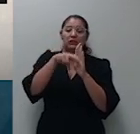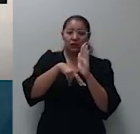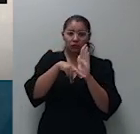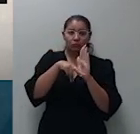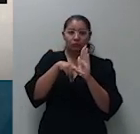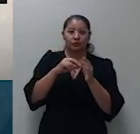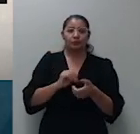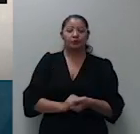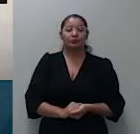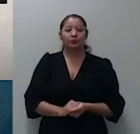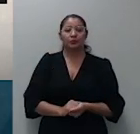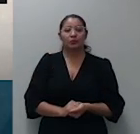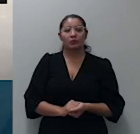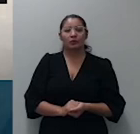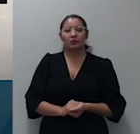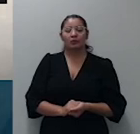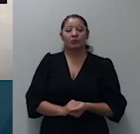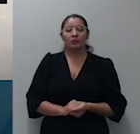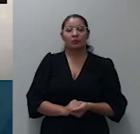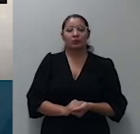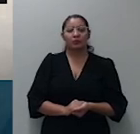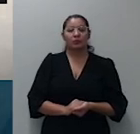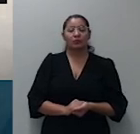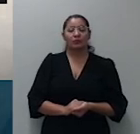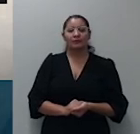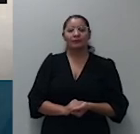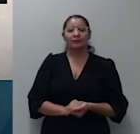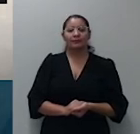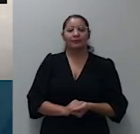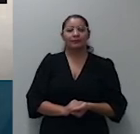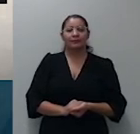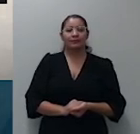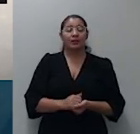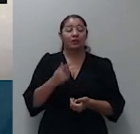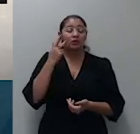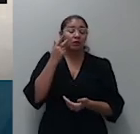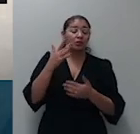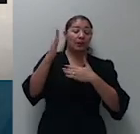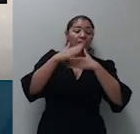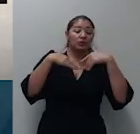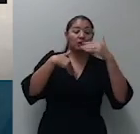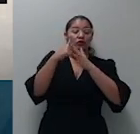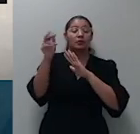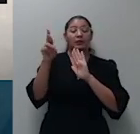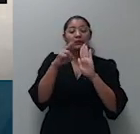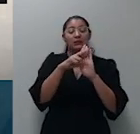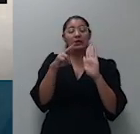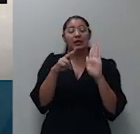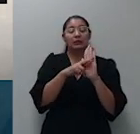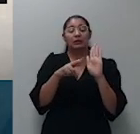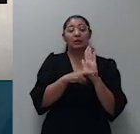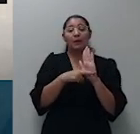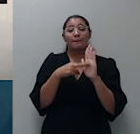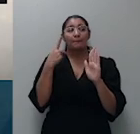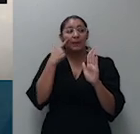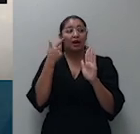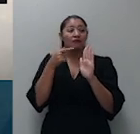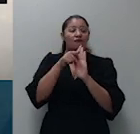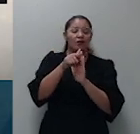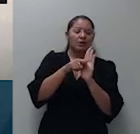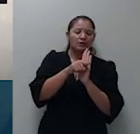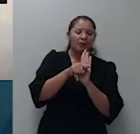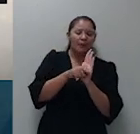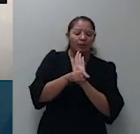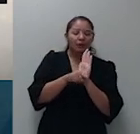respeito sobretudo a questão da competência regimental para apreciar essa matéria que